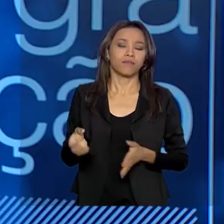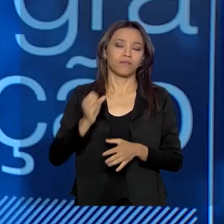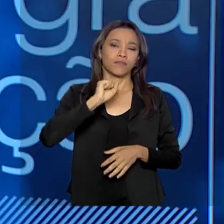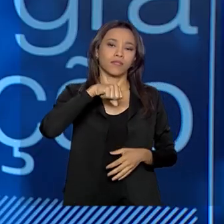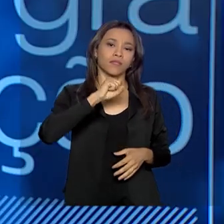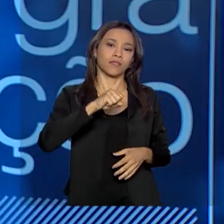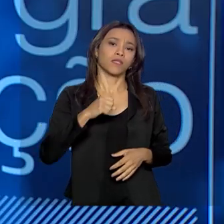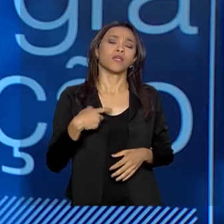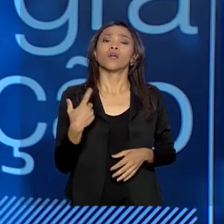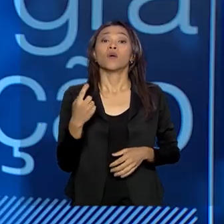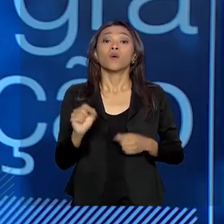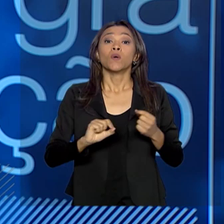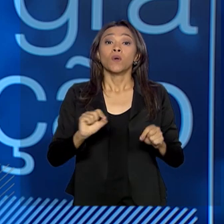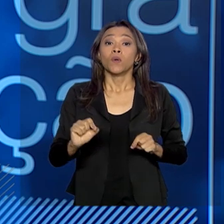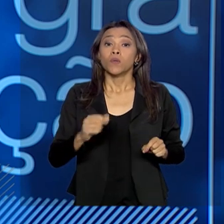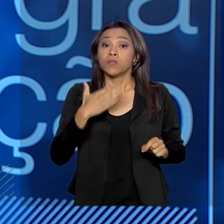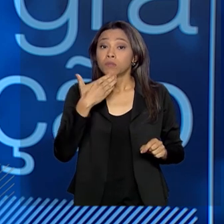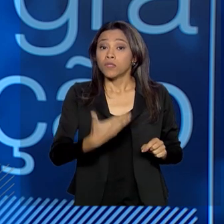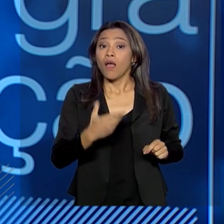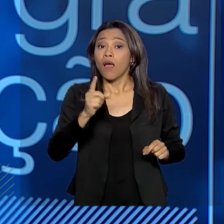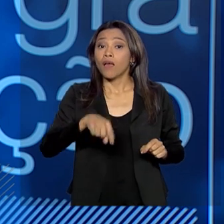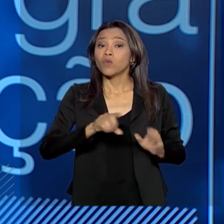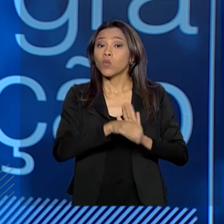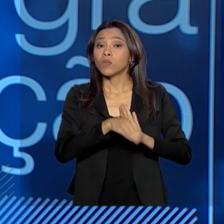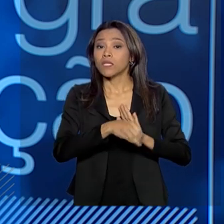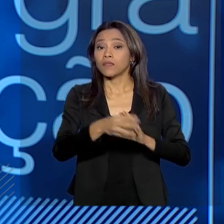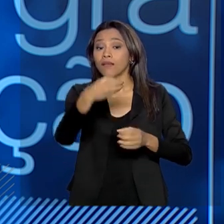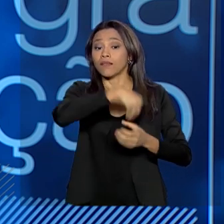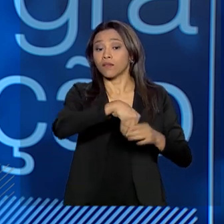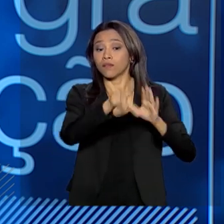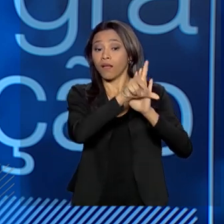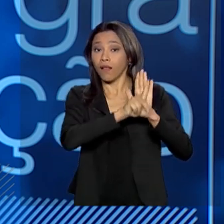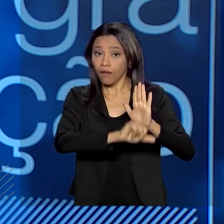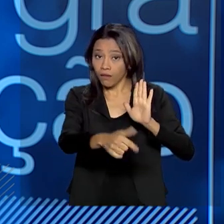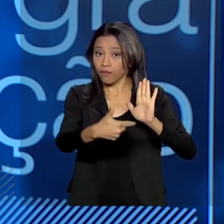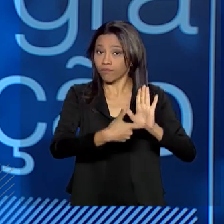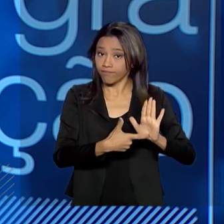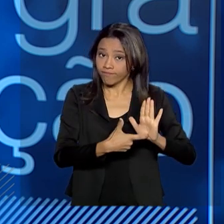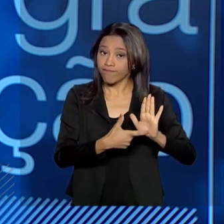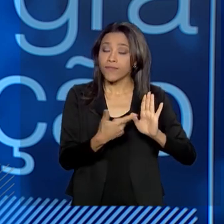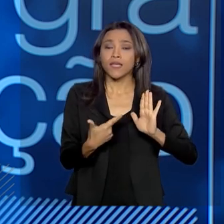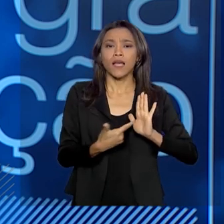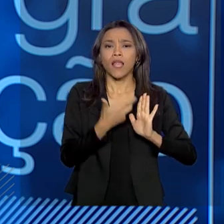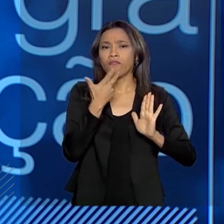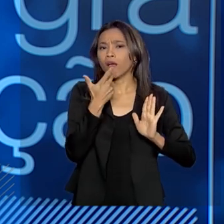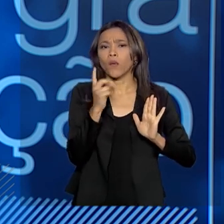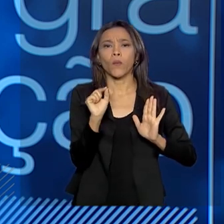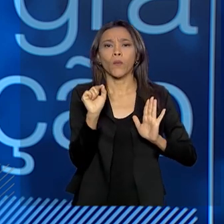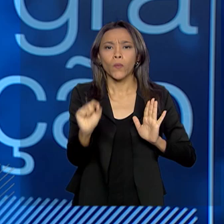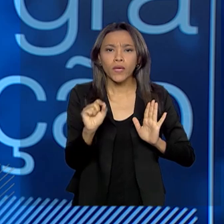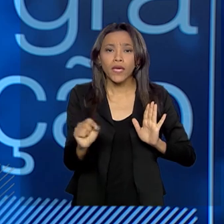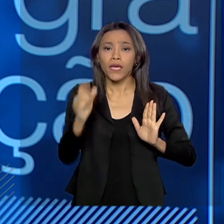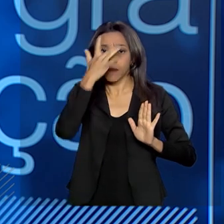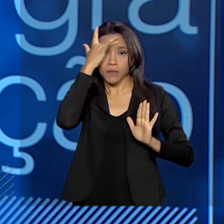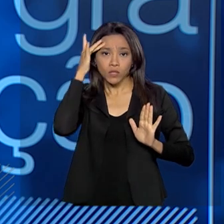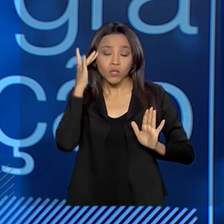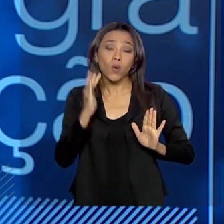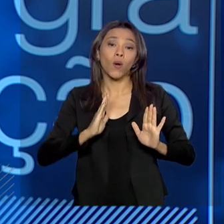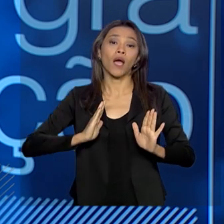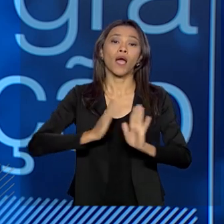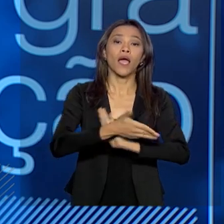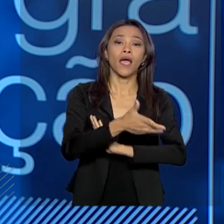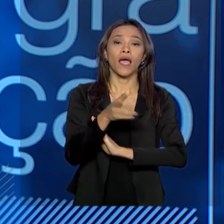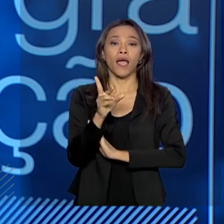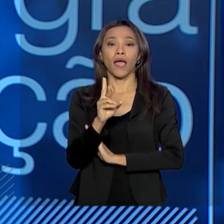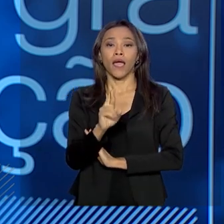os conceitos vêm postos na lei. A lei 9474, ela fala que o refugiado é aquele,